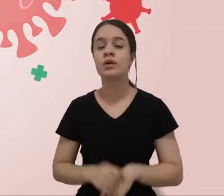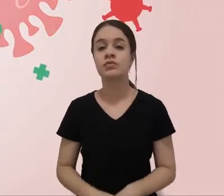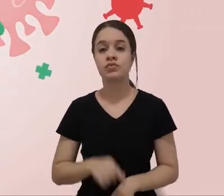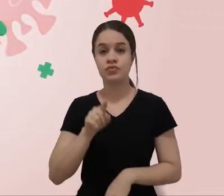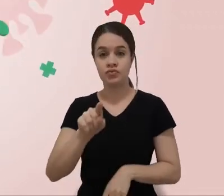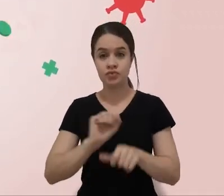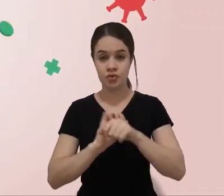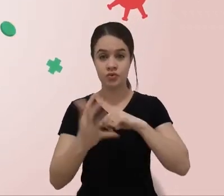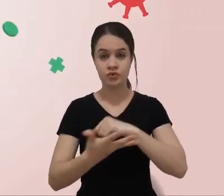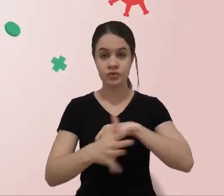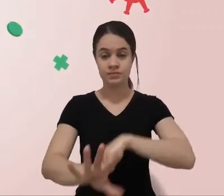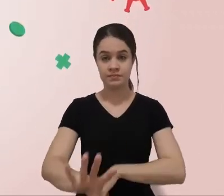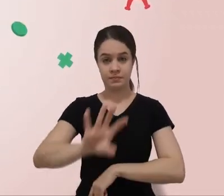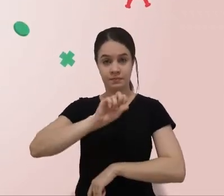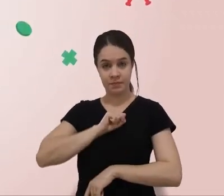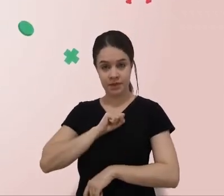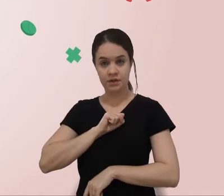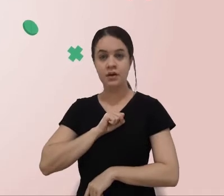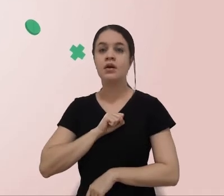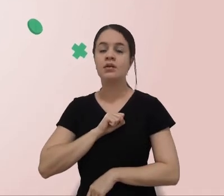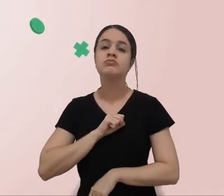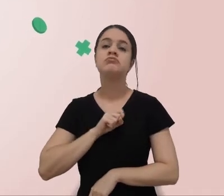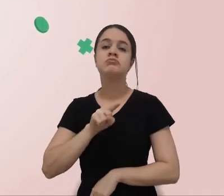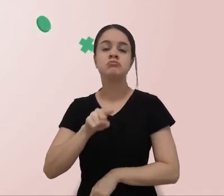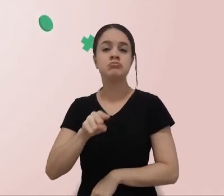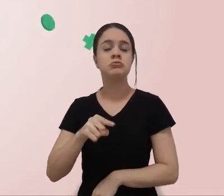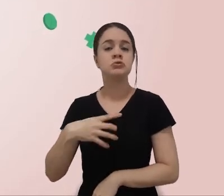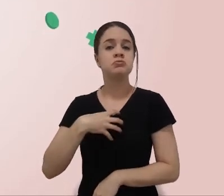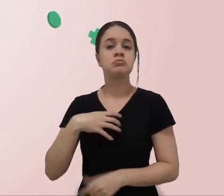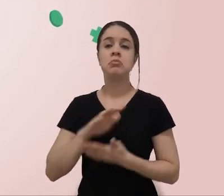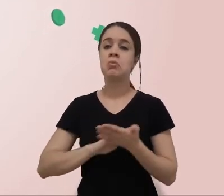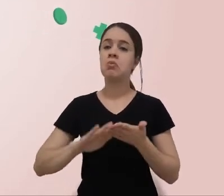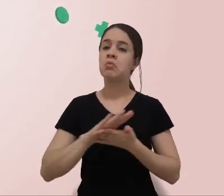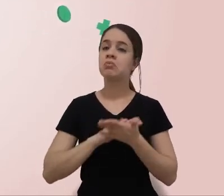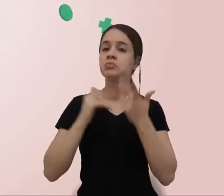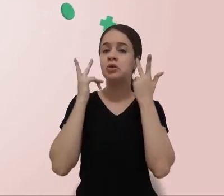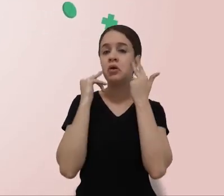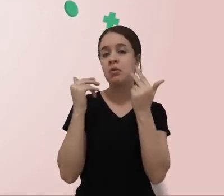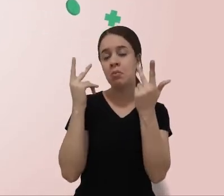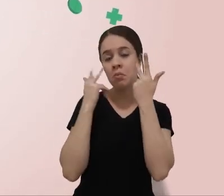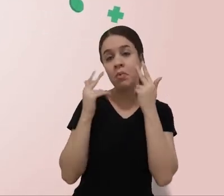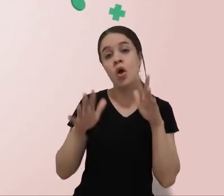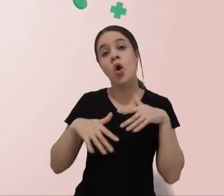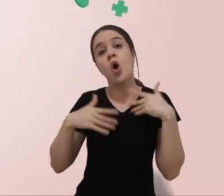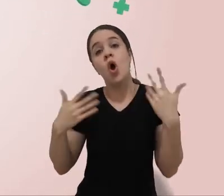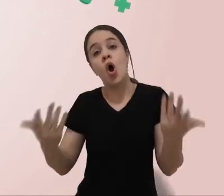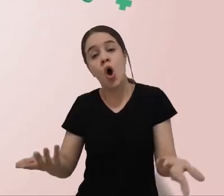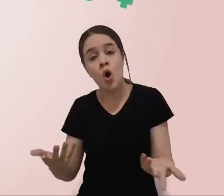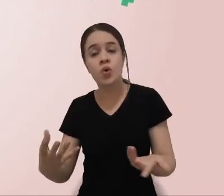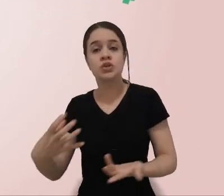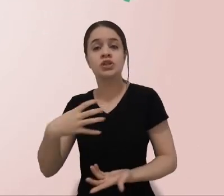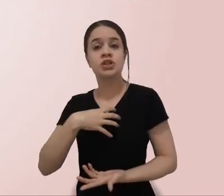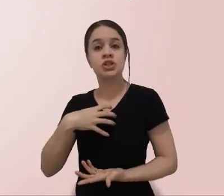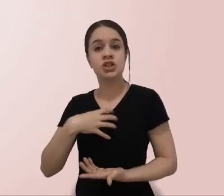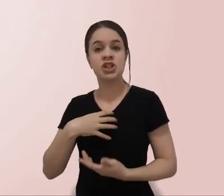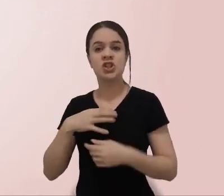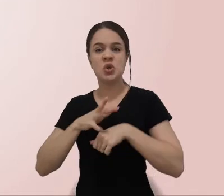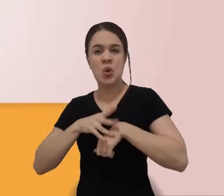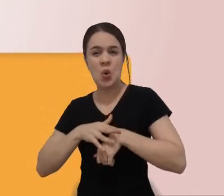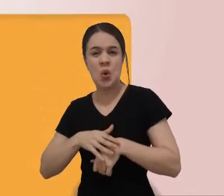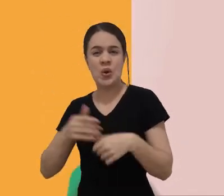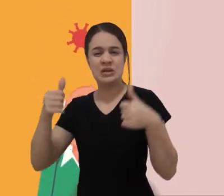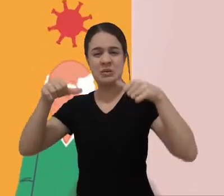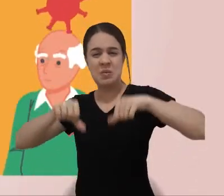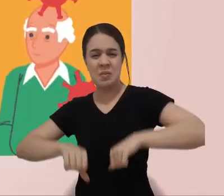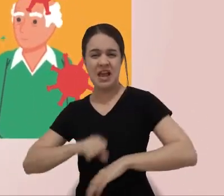evitar que, caso se infecte com o novo coronavírus, você tenha menos chances de apresentar sintomas e